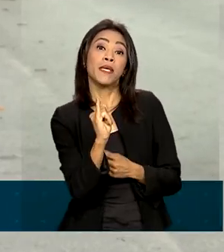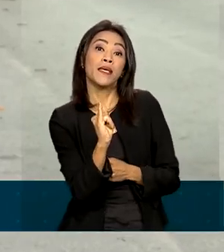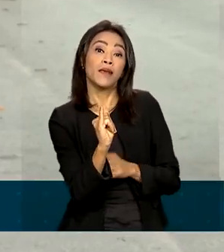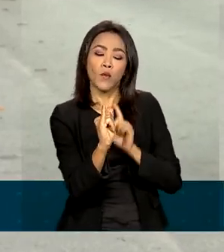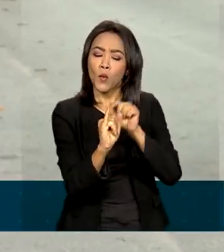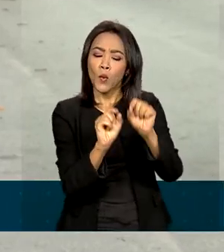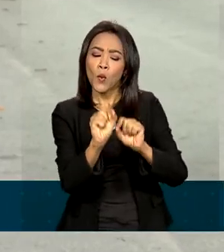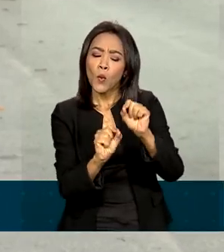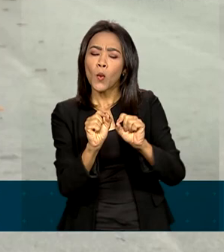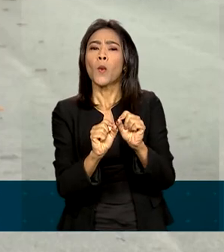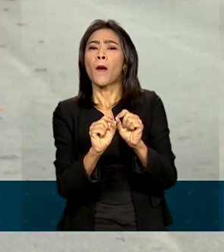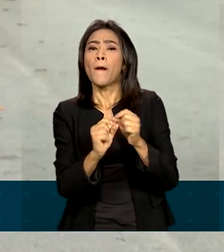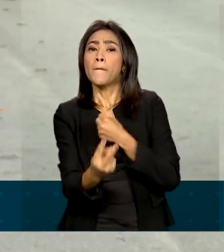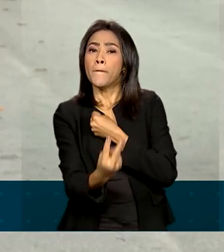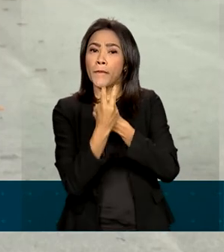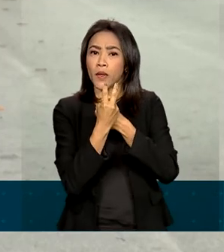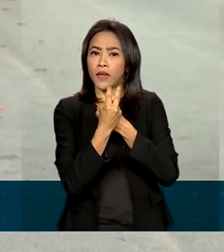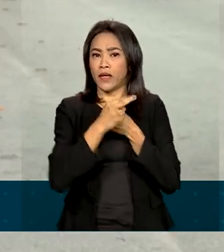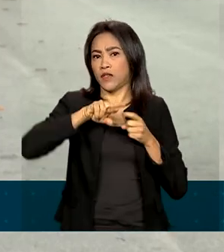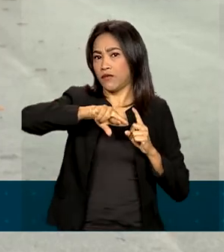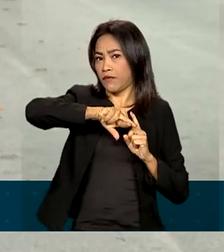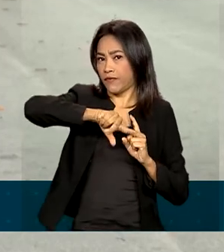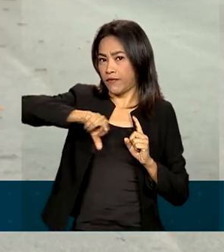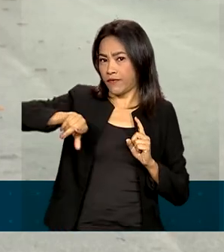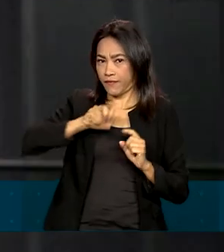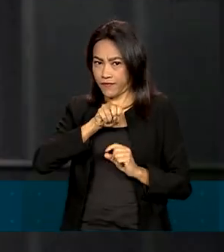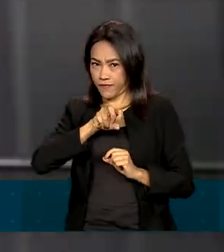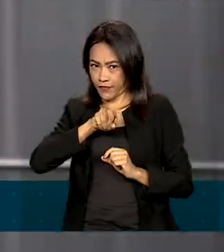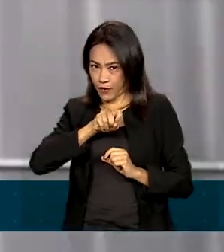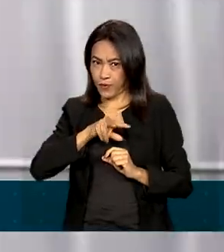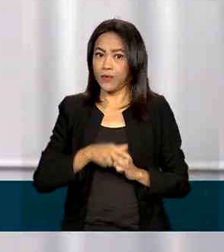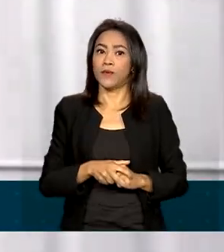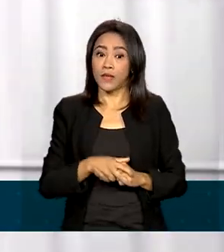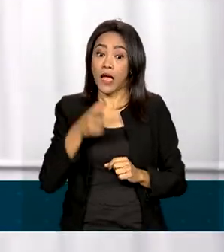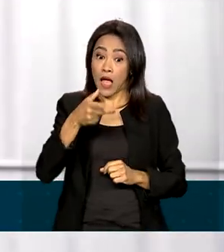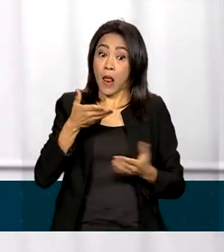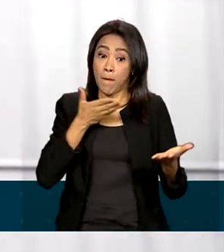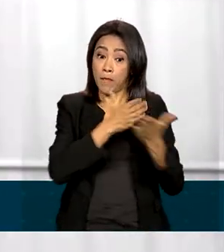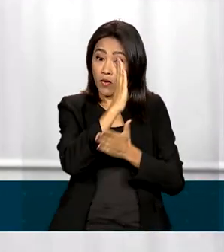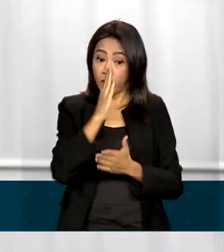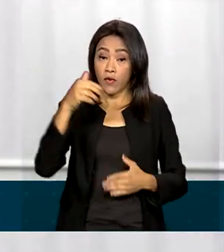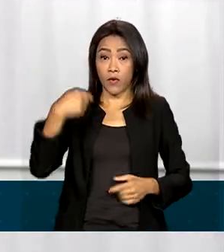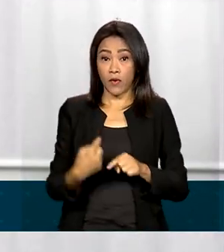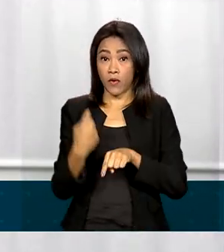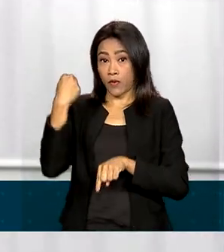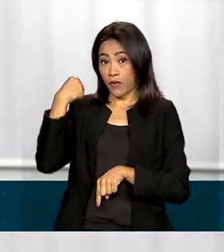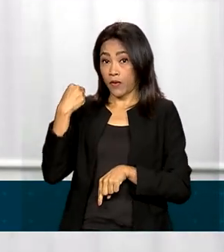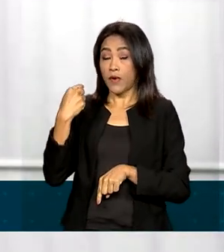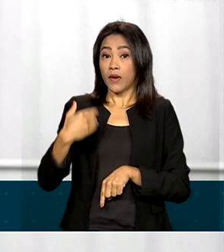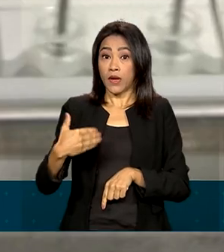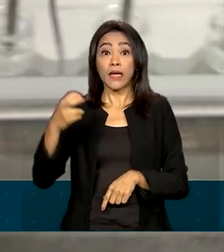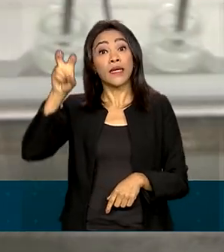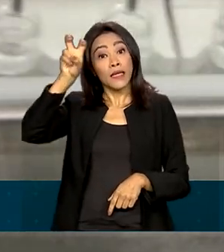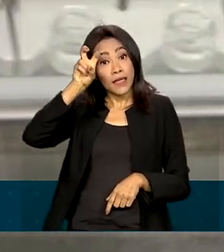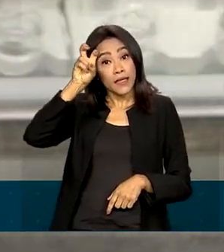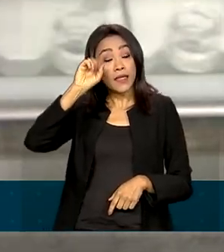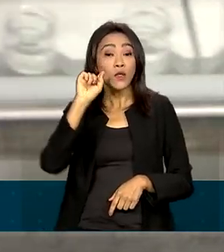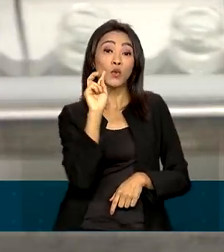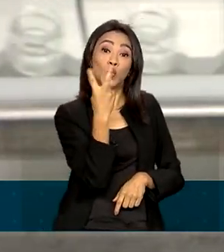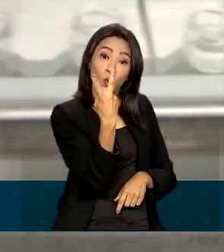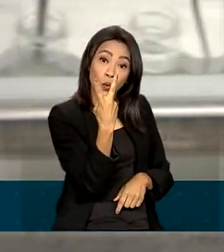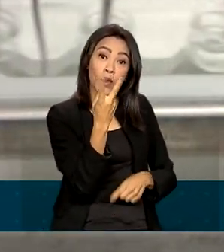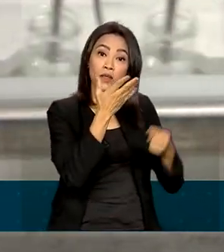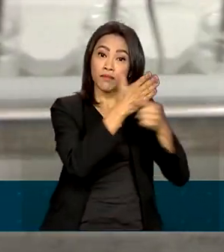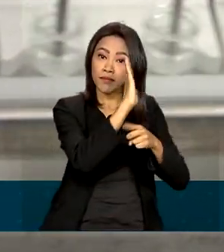proteção pra mais um tipo de cepa de vírus. A Anvisa aprovou nesta quinta-feira duas bivalentes da Pfizer